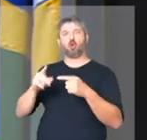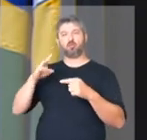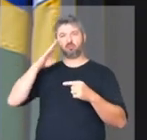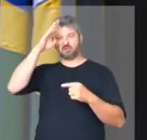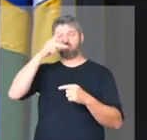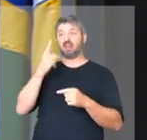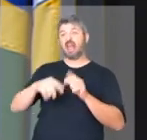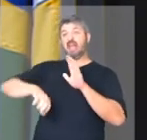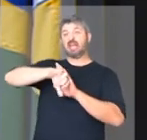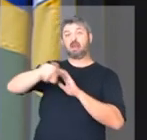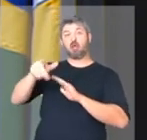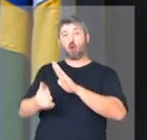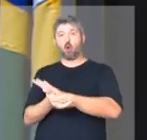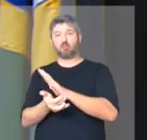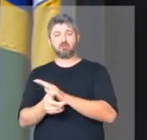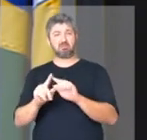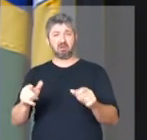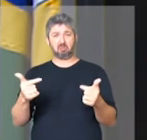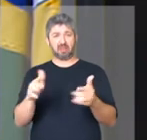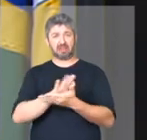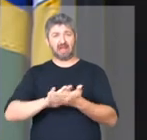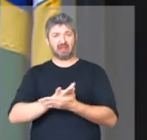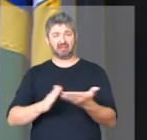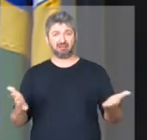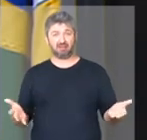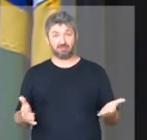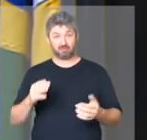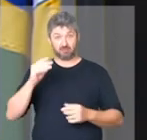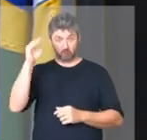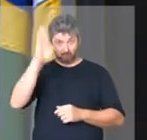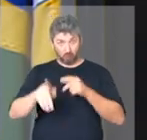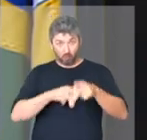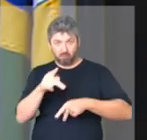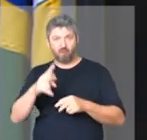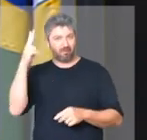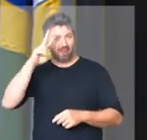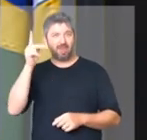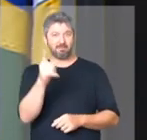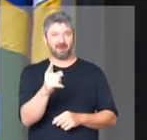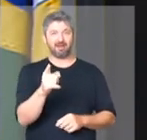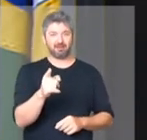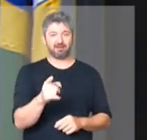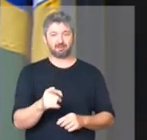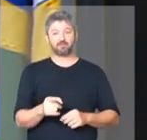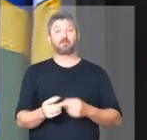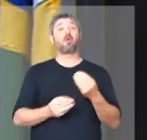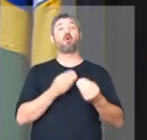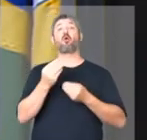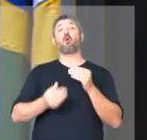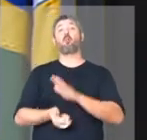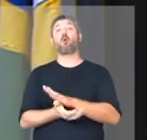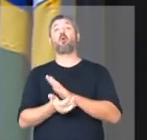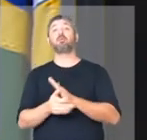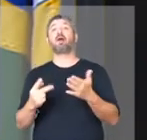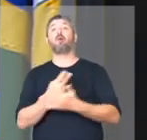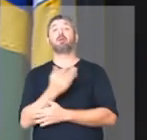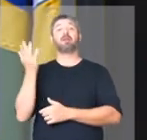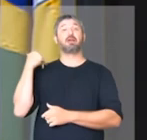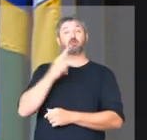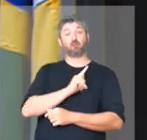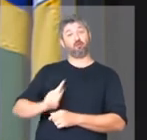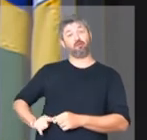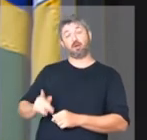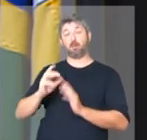crimes de corrupção, quando não há nenhum crime de corrupção. E o brasileiro lembra como era a corrupção nos governos PT.